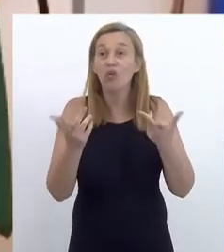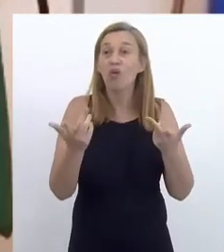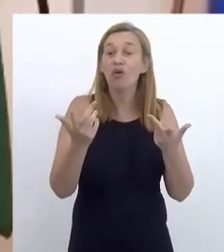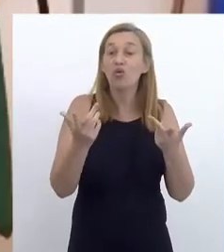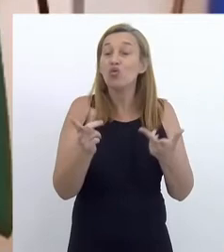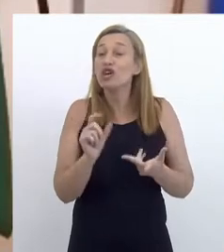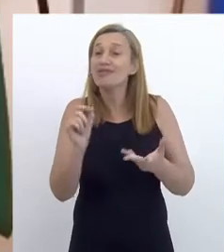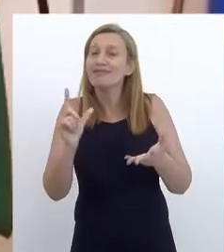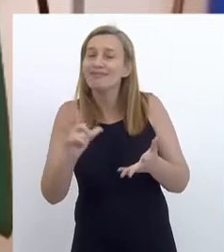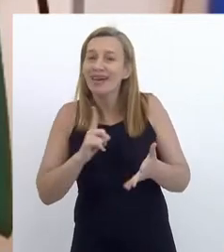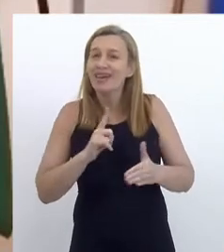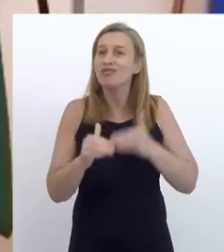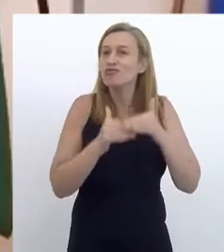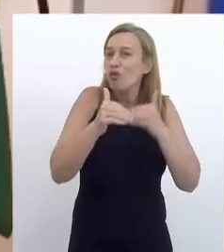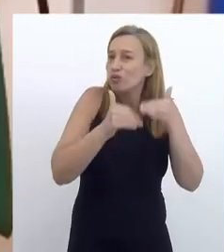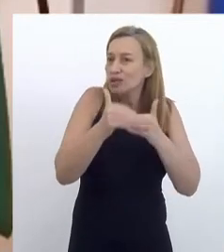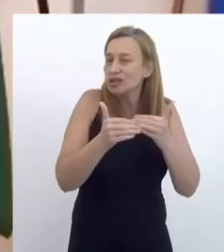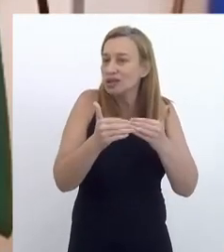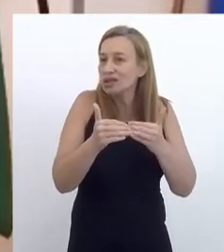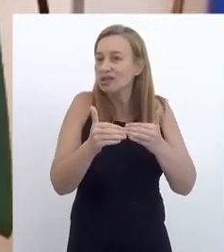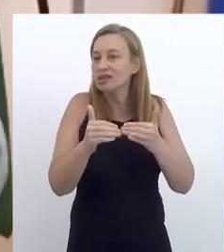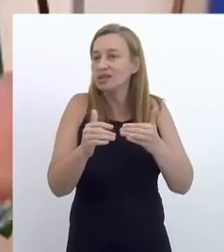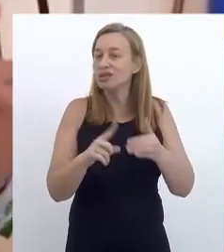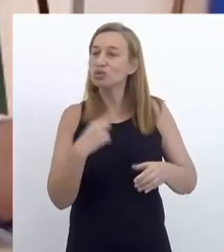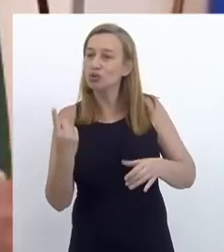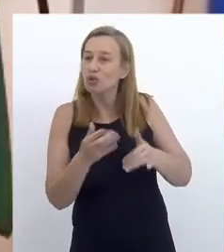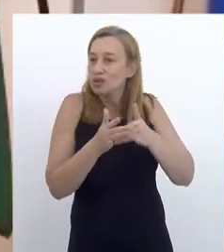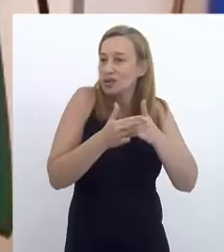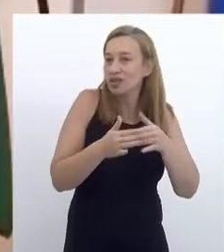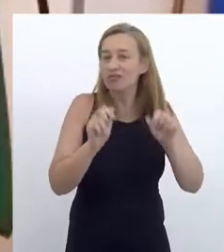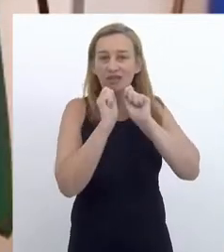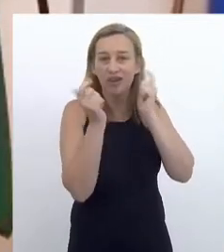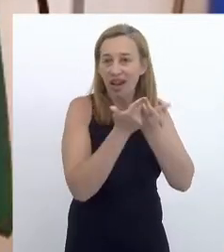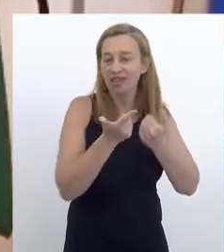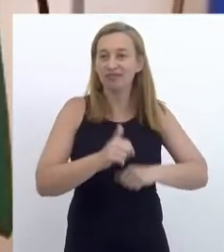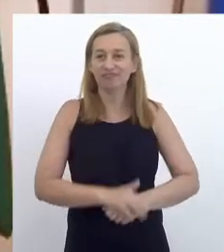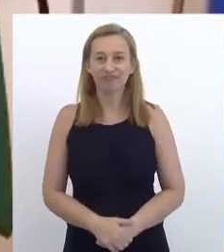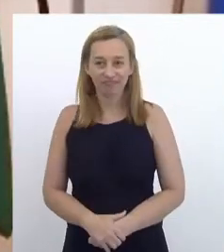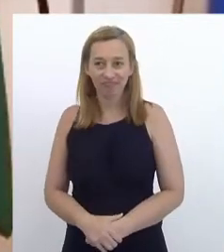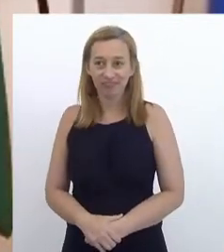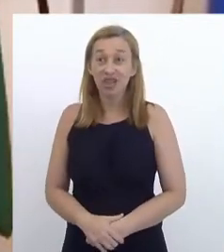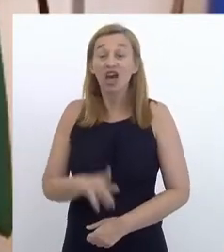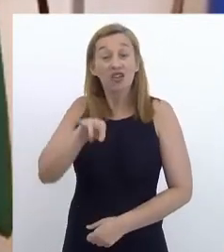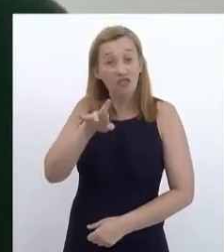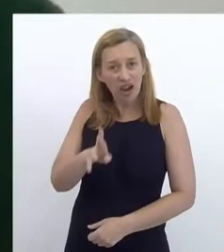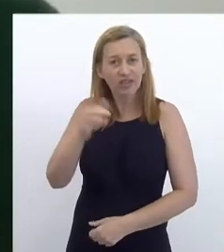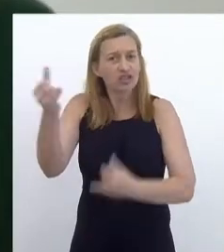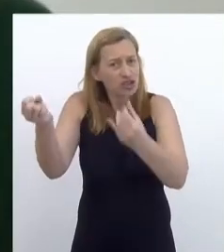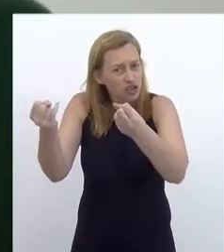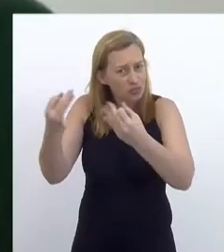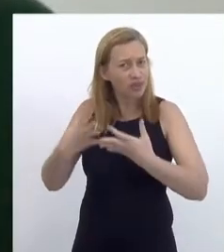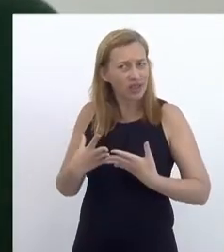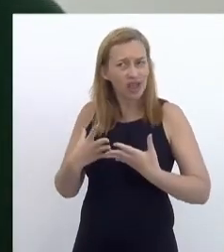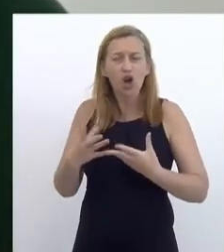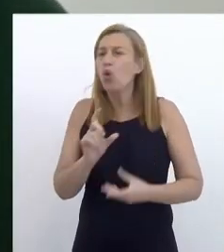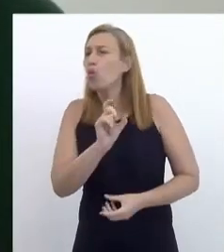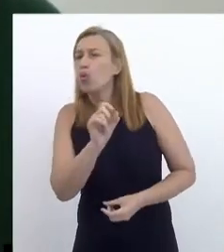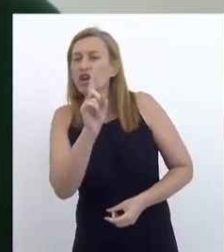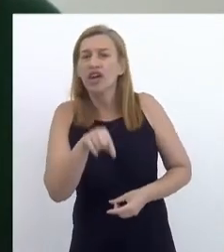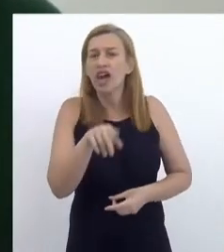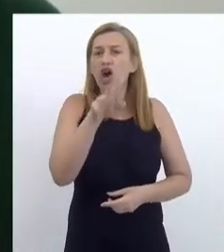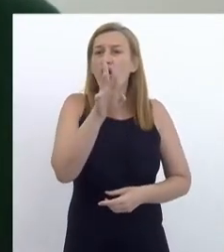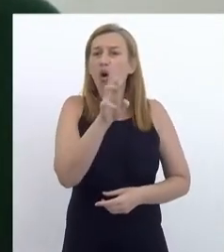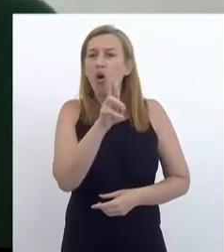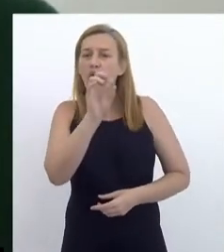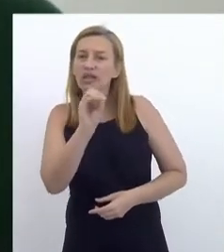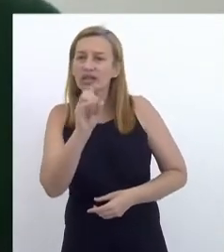o que tem de evolução através dos nossos canais e da TV Alerte. Wagner, explica para a gente o que é